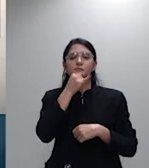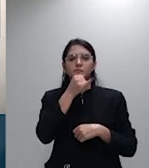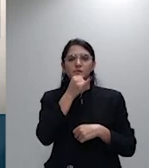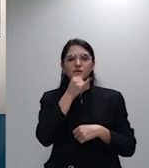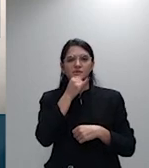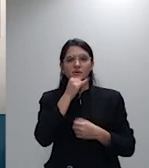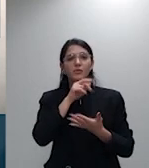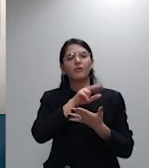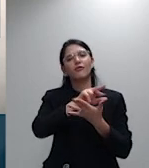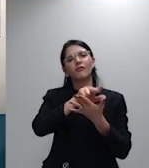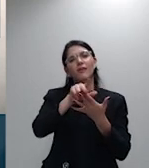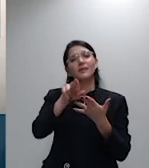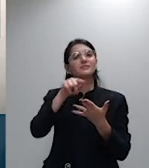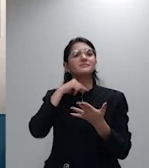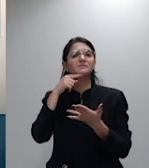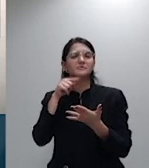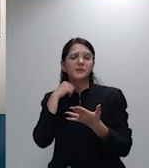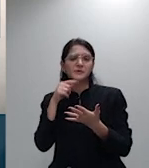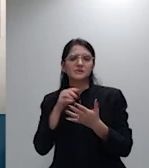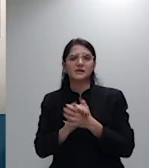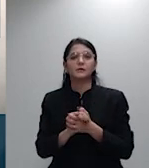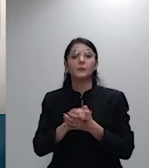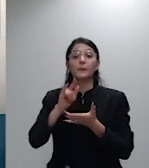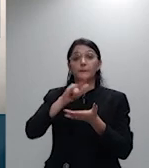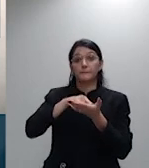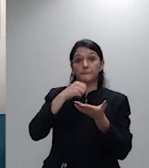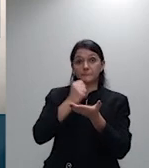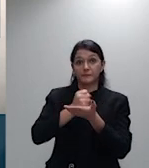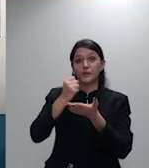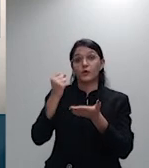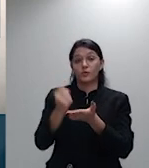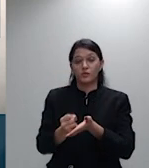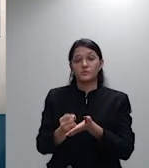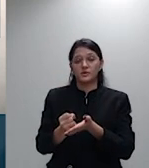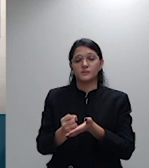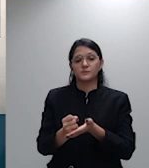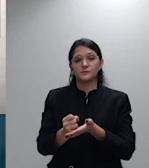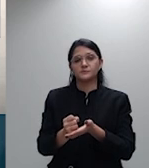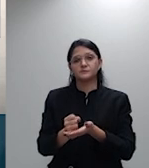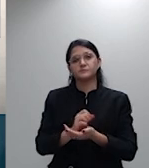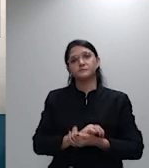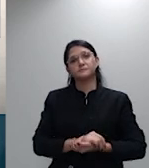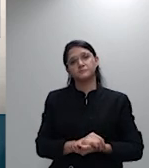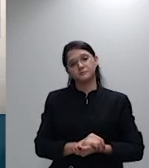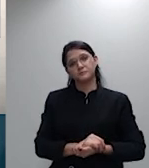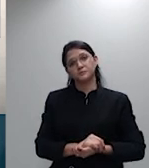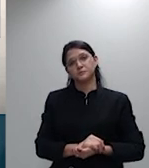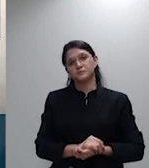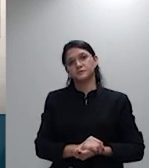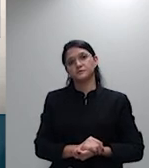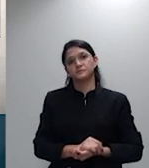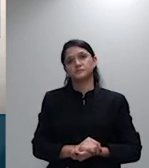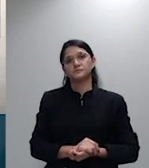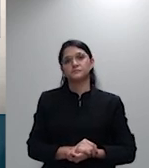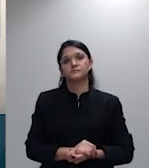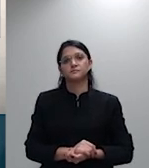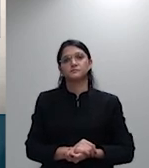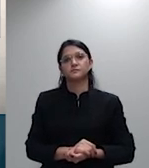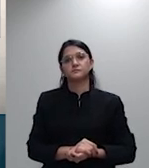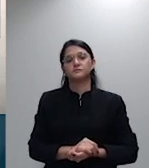o seu contrato de saúde suplementar porque tenhamos presente senhores